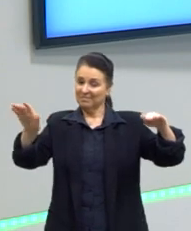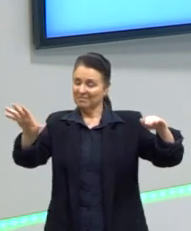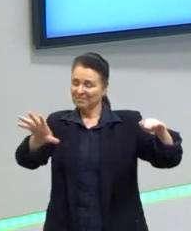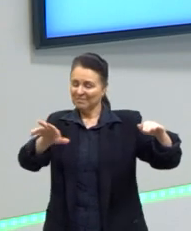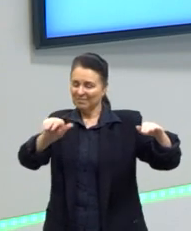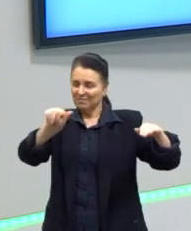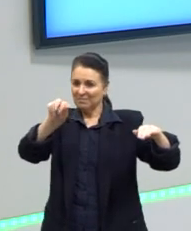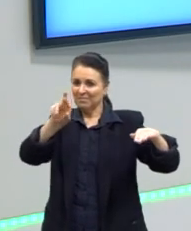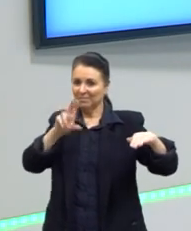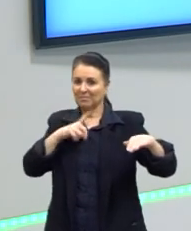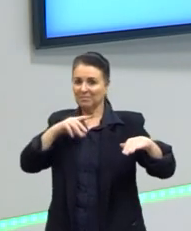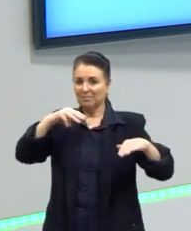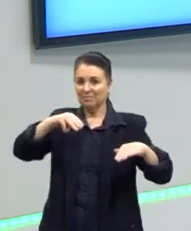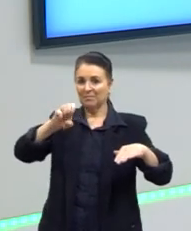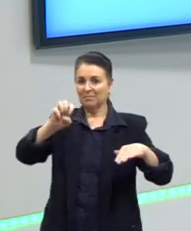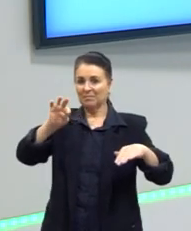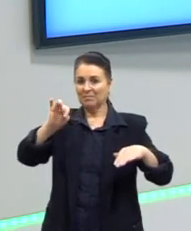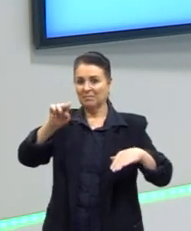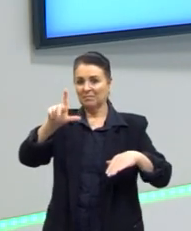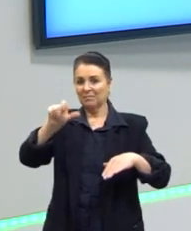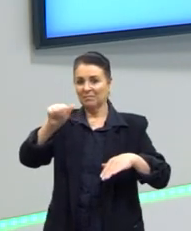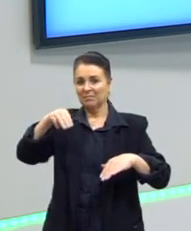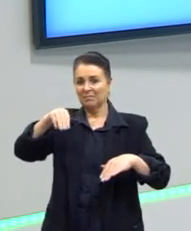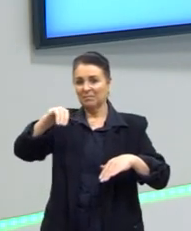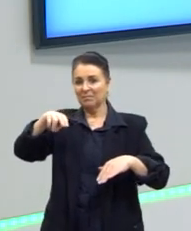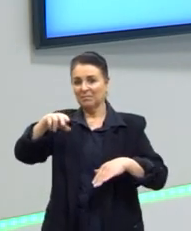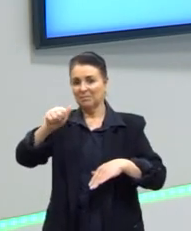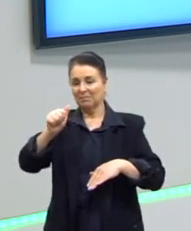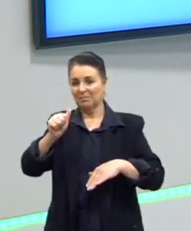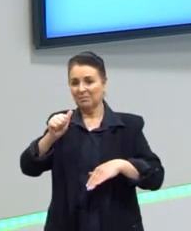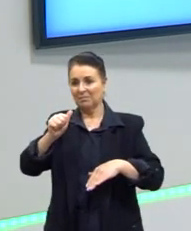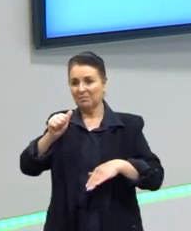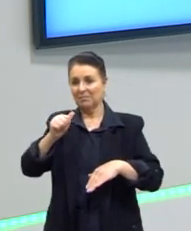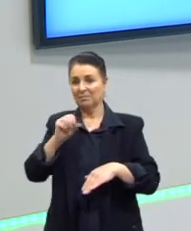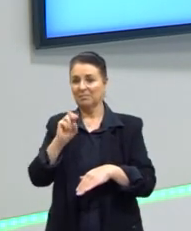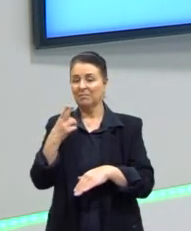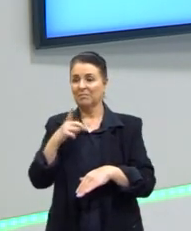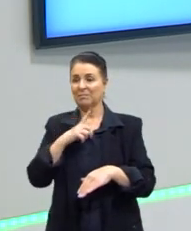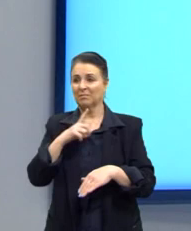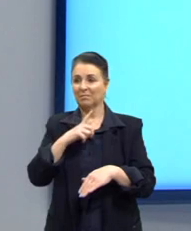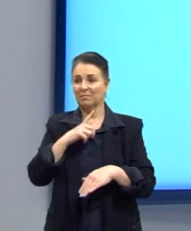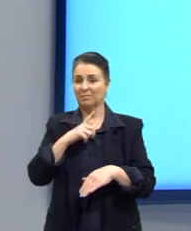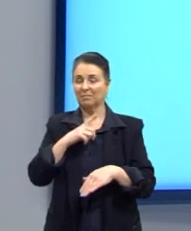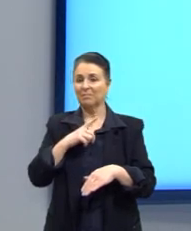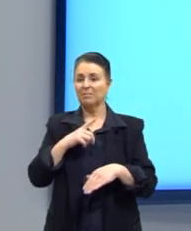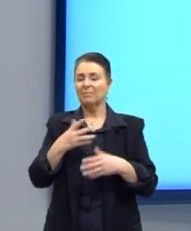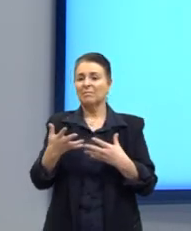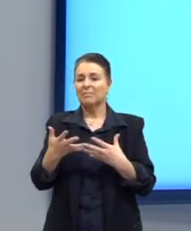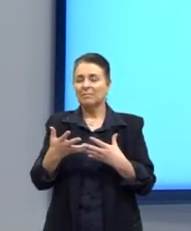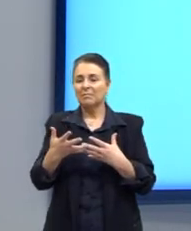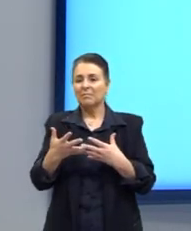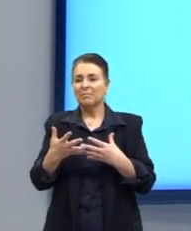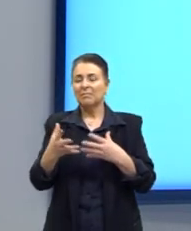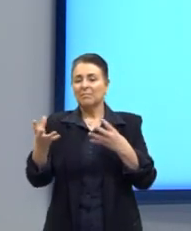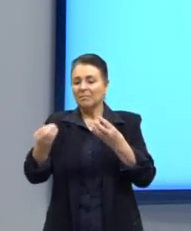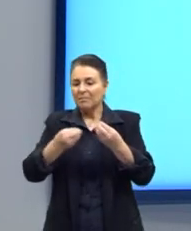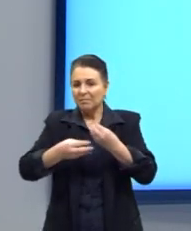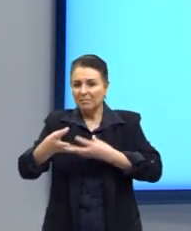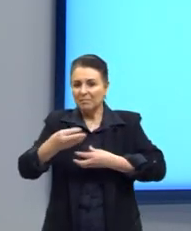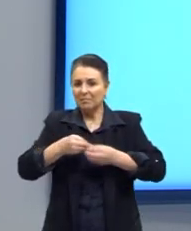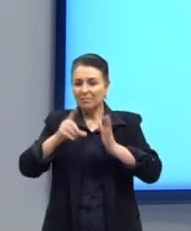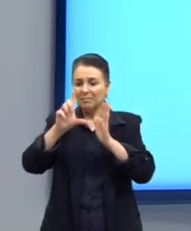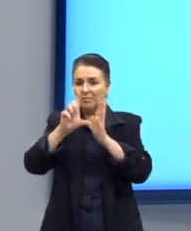a metilamina, que é uma amina, ou a de metilamina, que em baixas concentrações dá essa